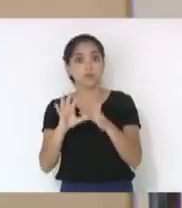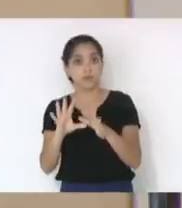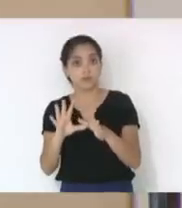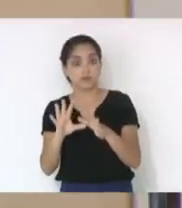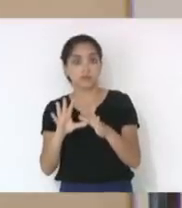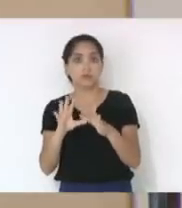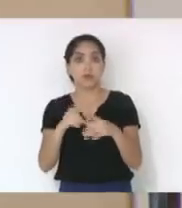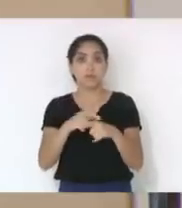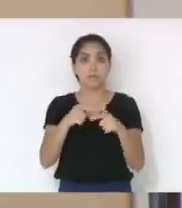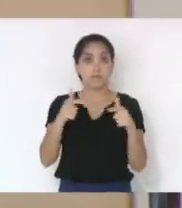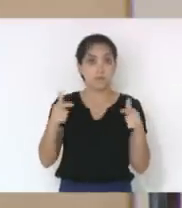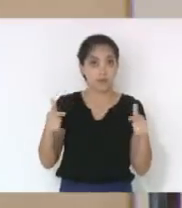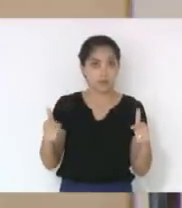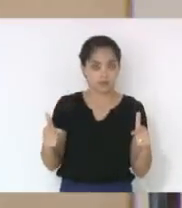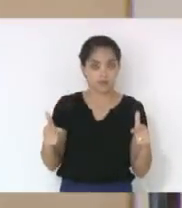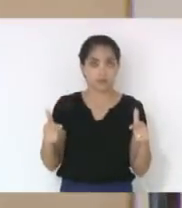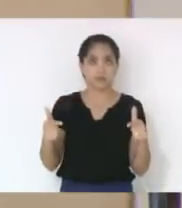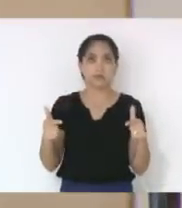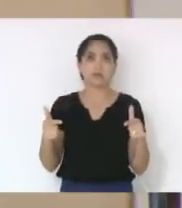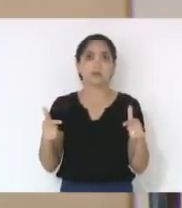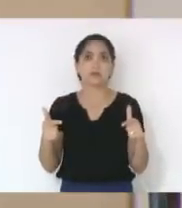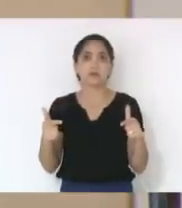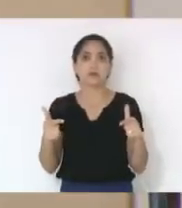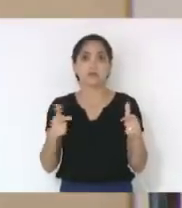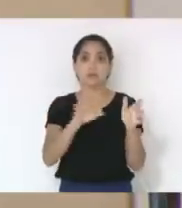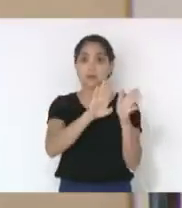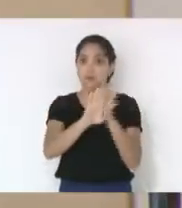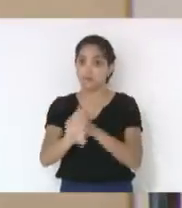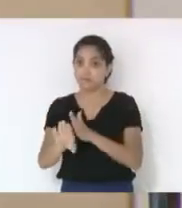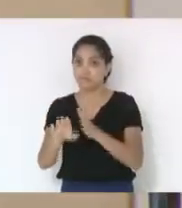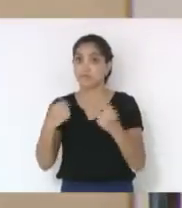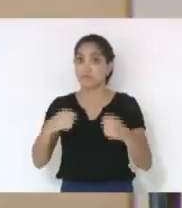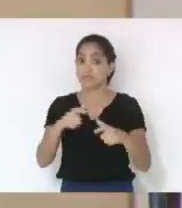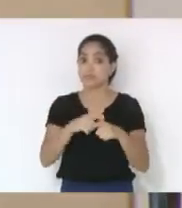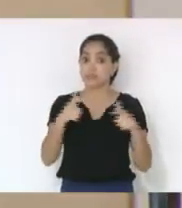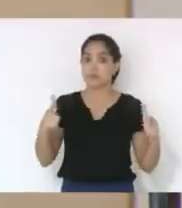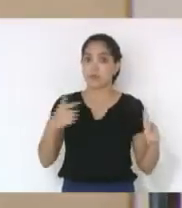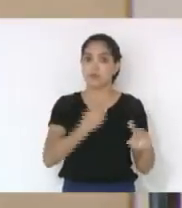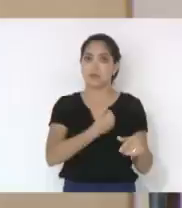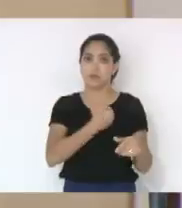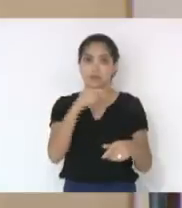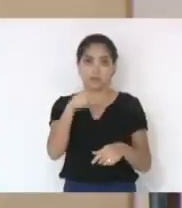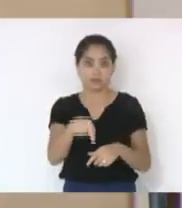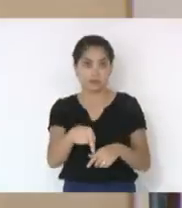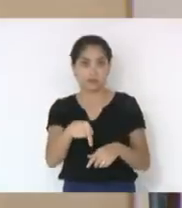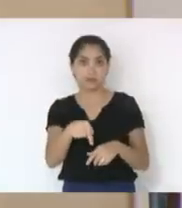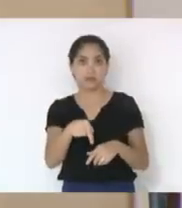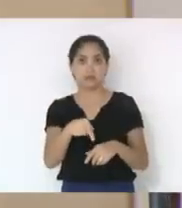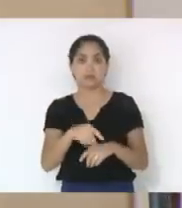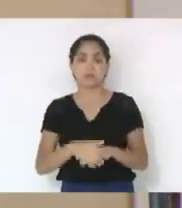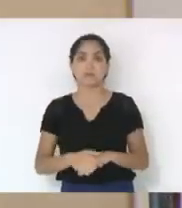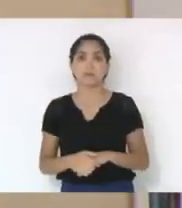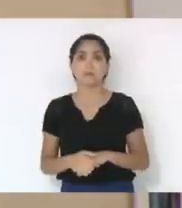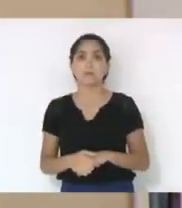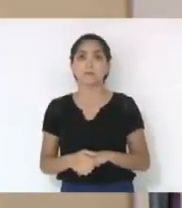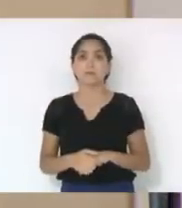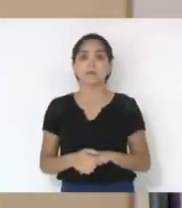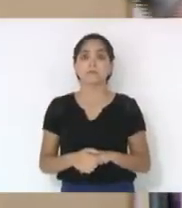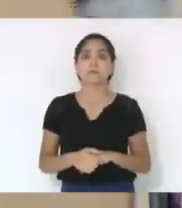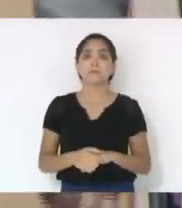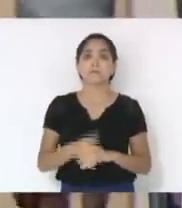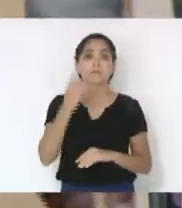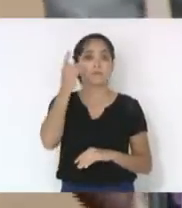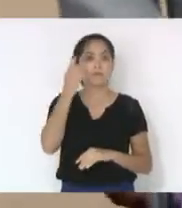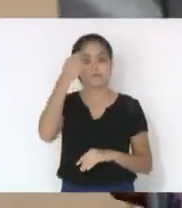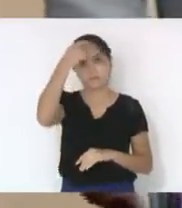maioria terá que, para rejeitar, tem que ter a maioria. Feito esse esclarecimento, o deputado Maurício Pudillac com a palavra.